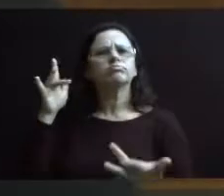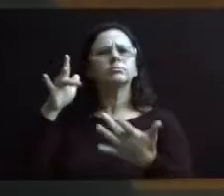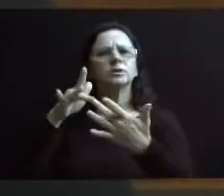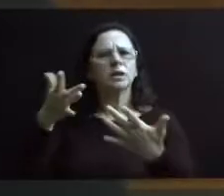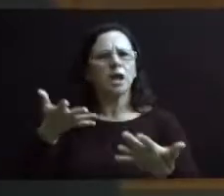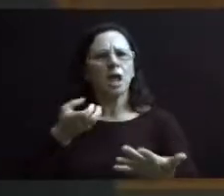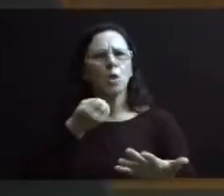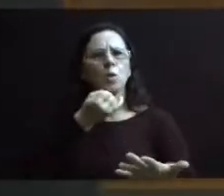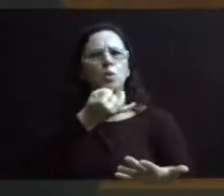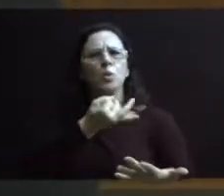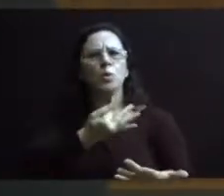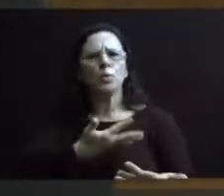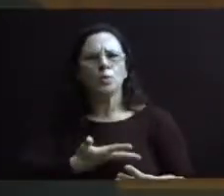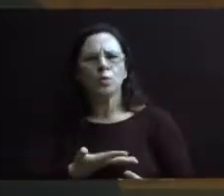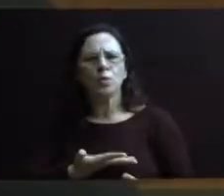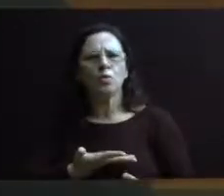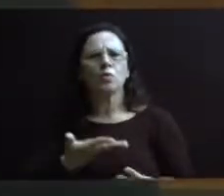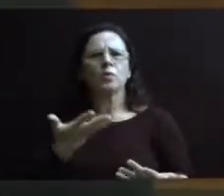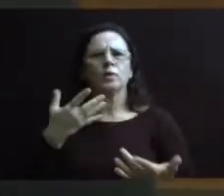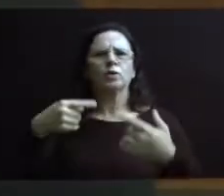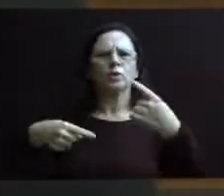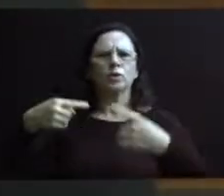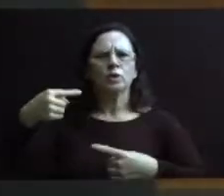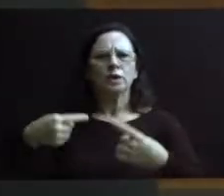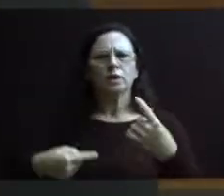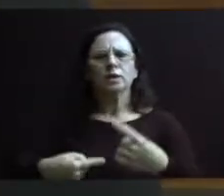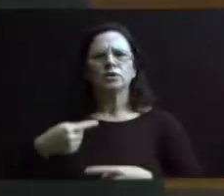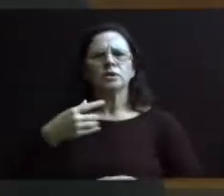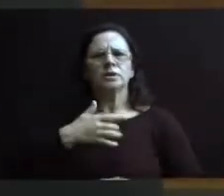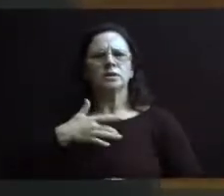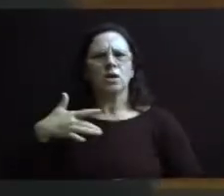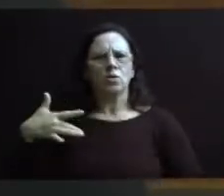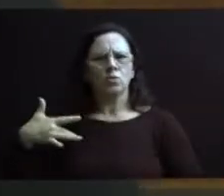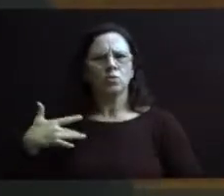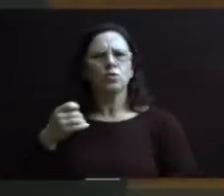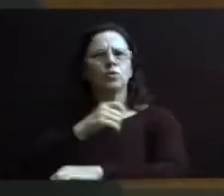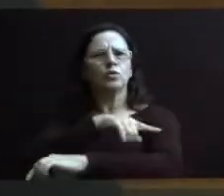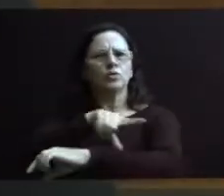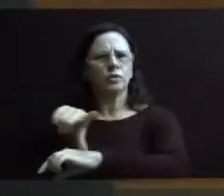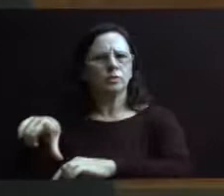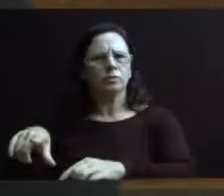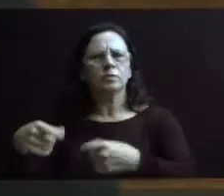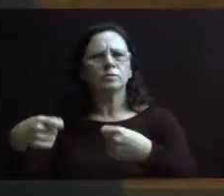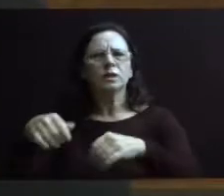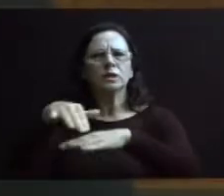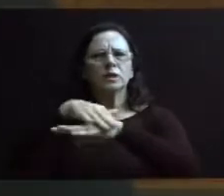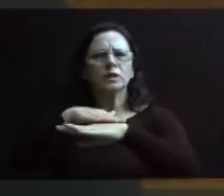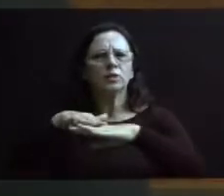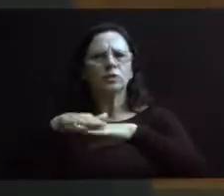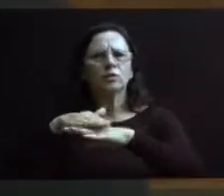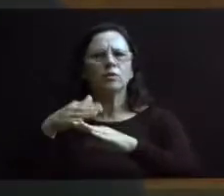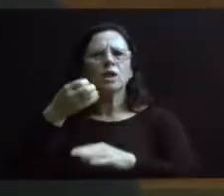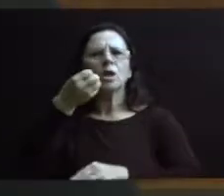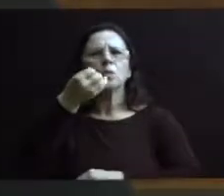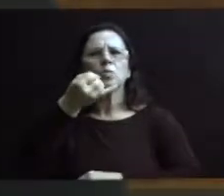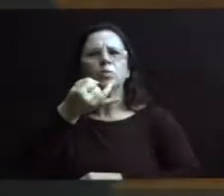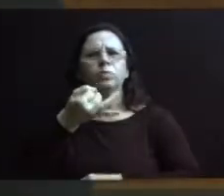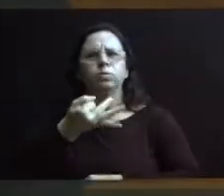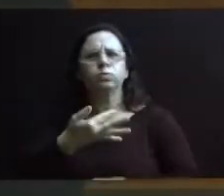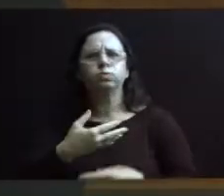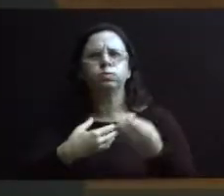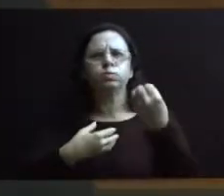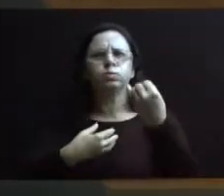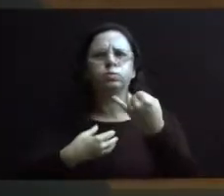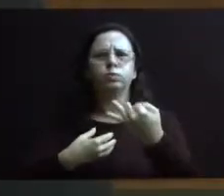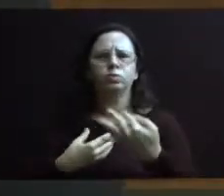números. Então, discutir saúde, educação, discutir o município, passa por uma avaliação de números, uma avaliação